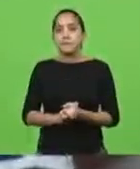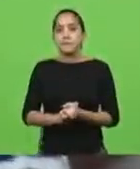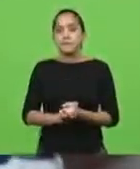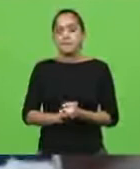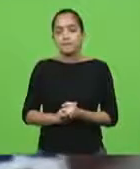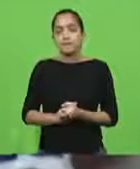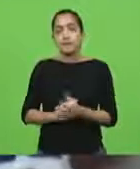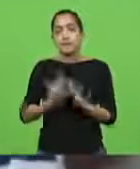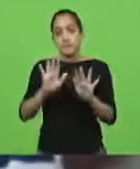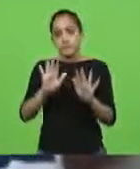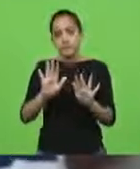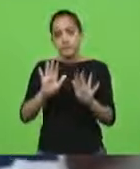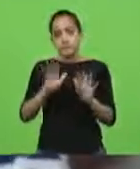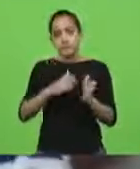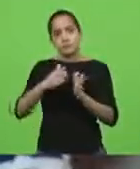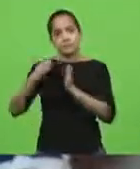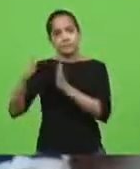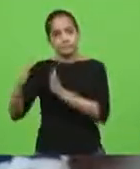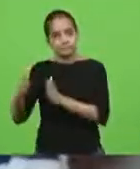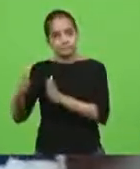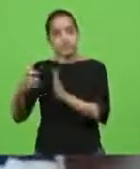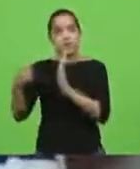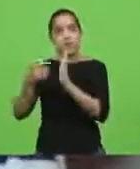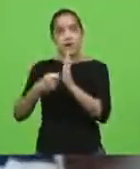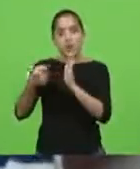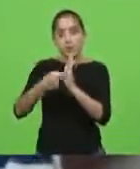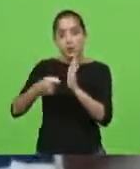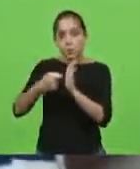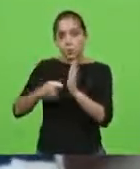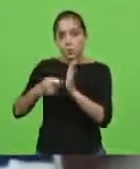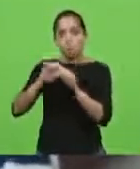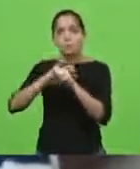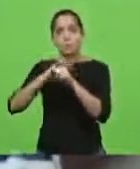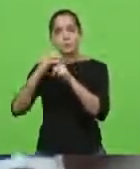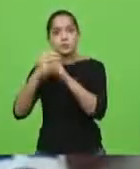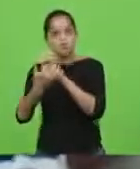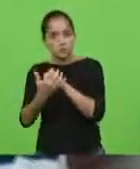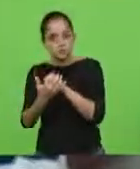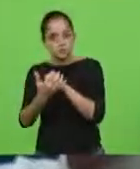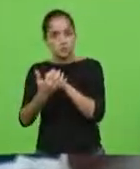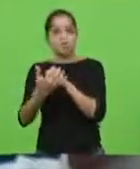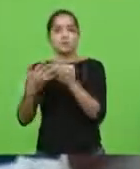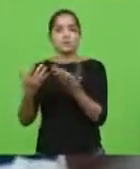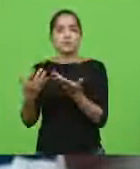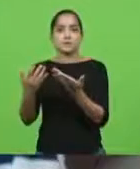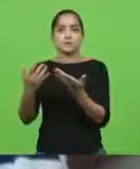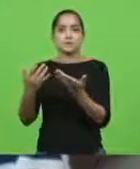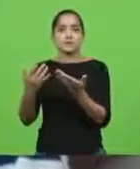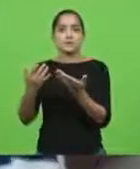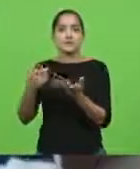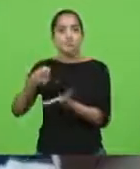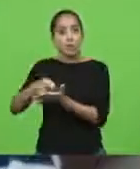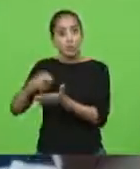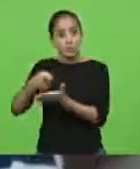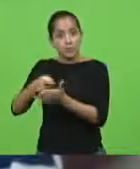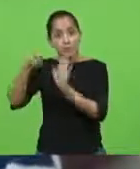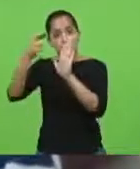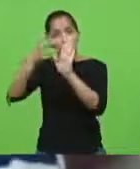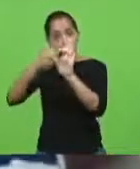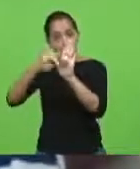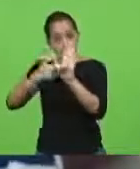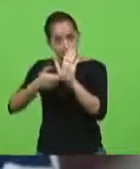mas eu vou para o outro lado. A luta contra o coronavírus obriga a adoção de medidas que trazem